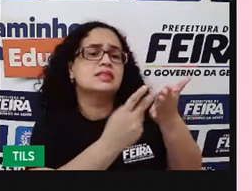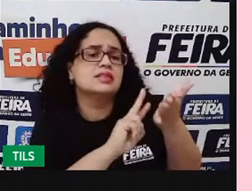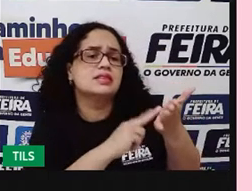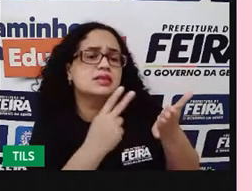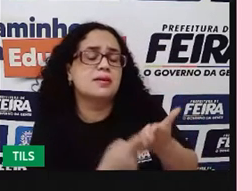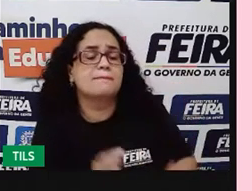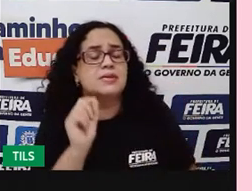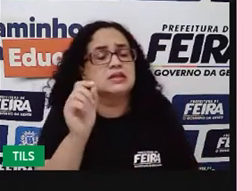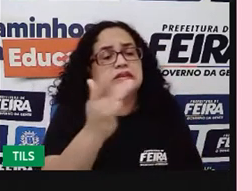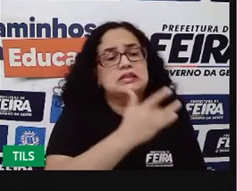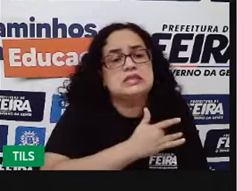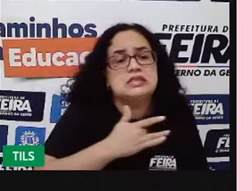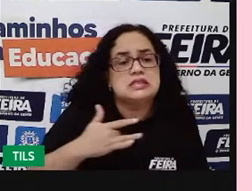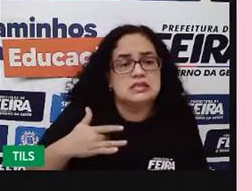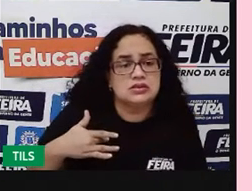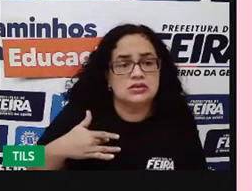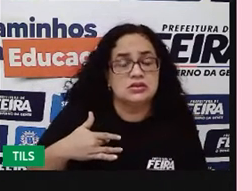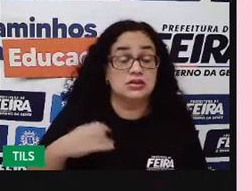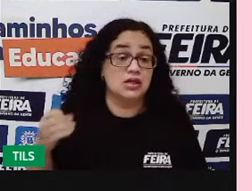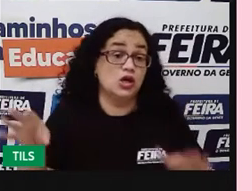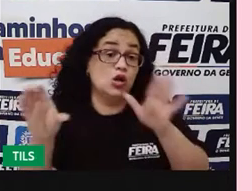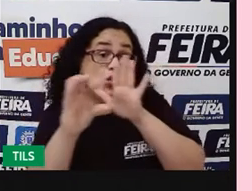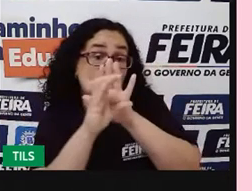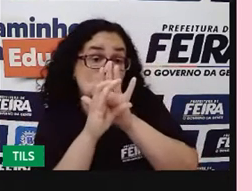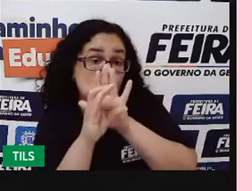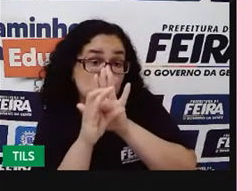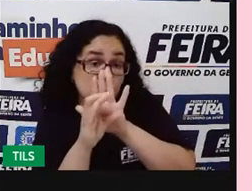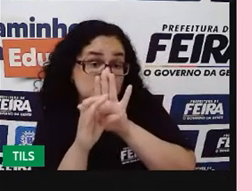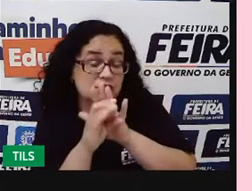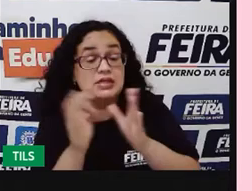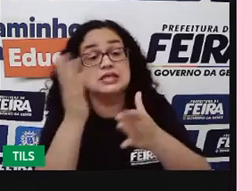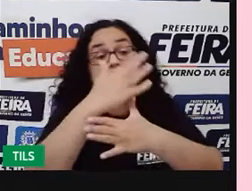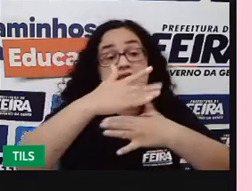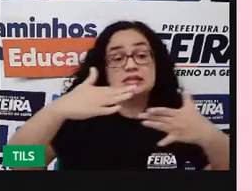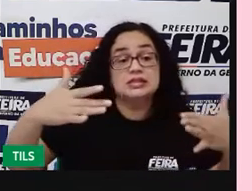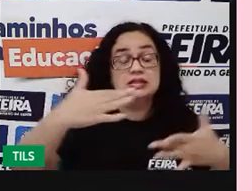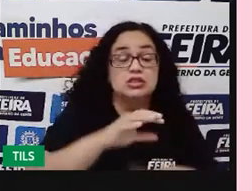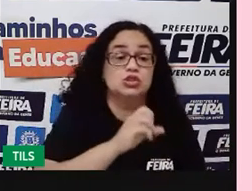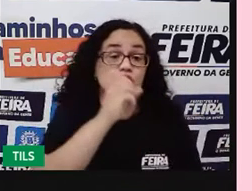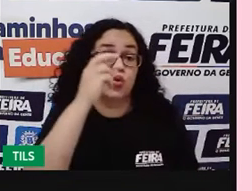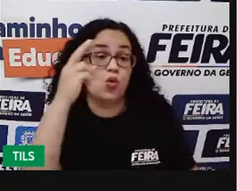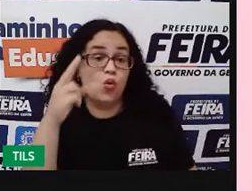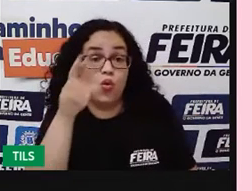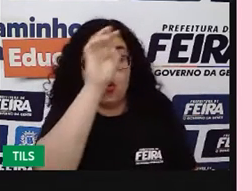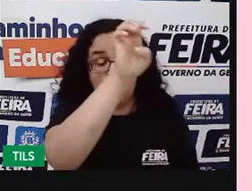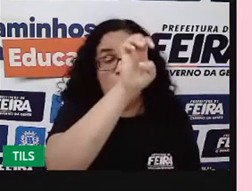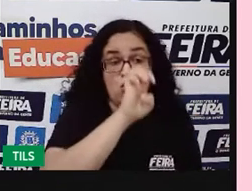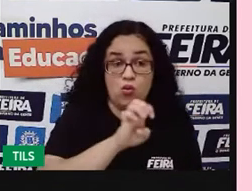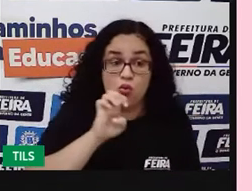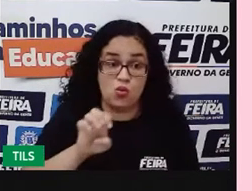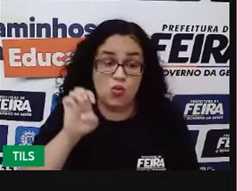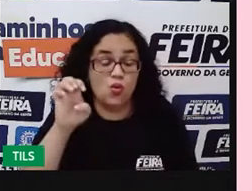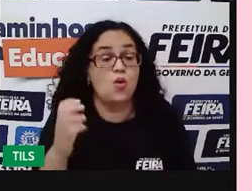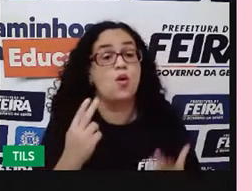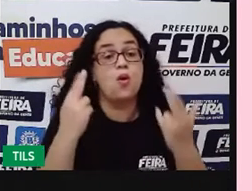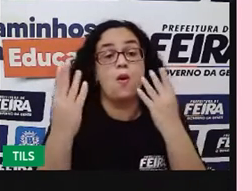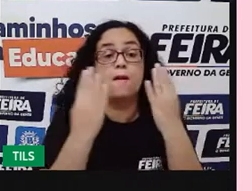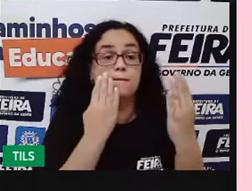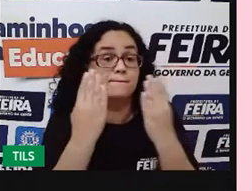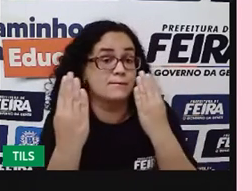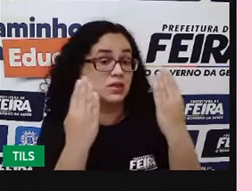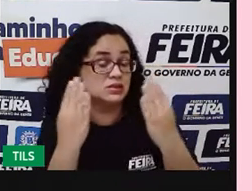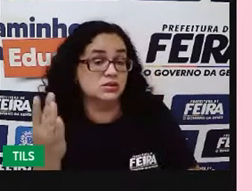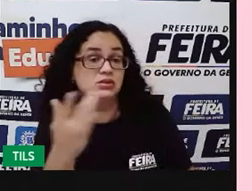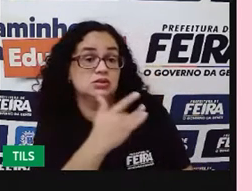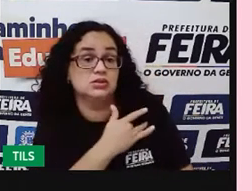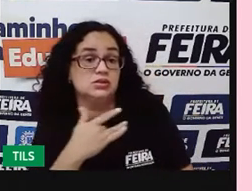condições de saúde na comunidade, cidade ou estado, com base na análise e comparação de indicadores de saúde,